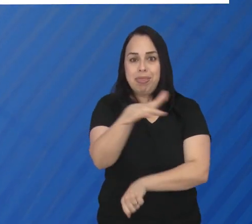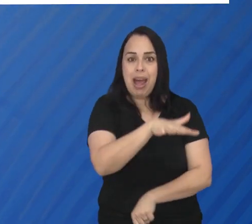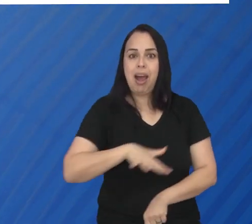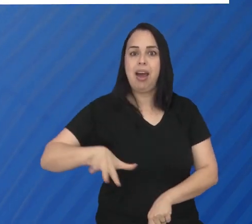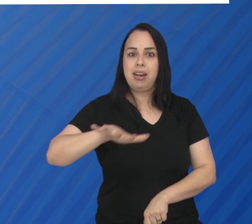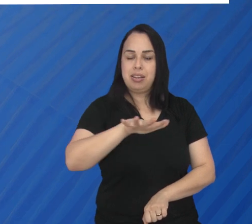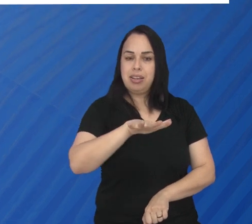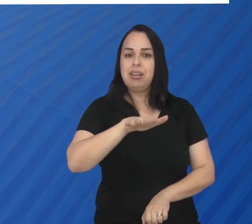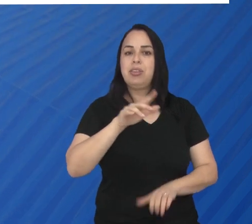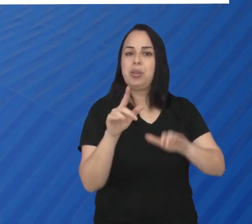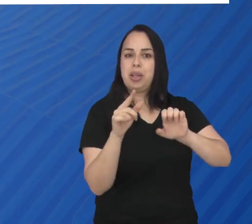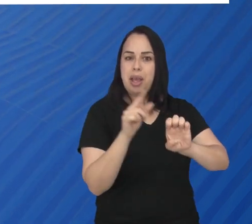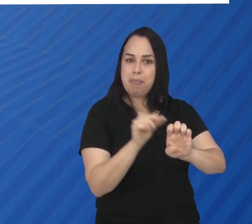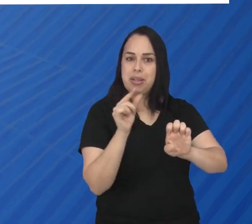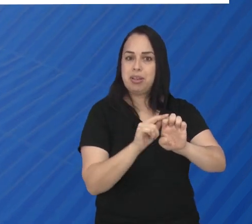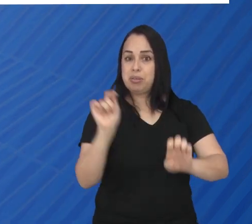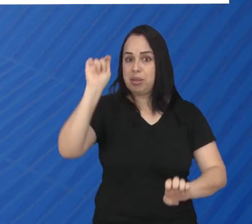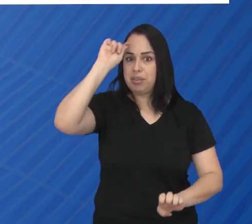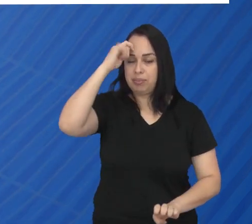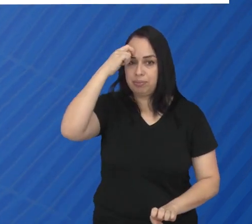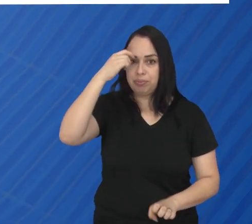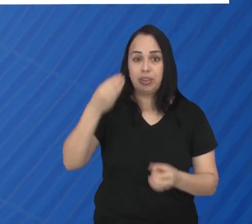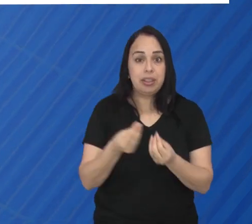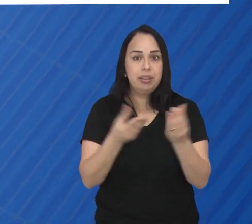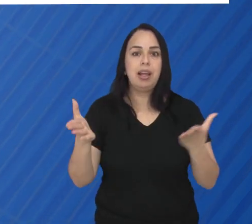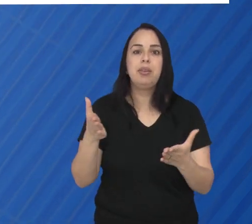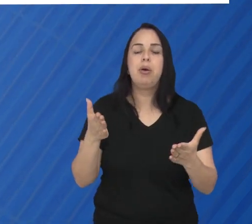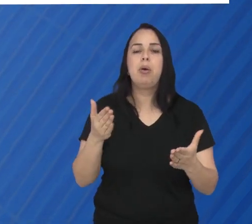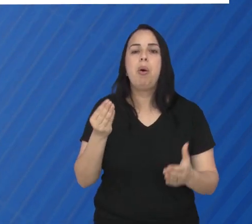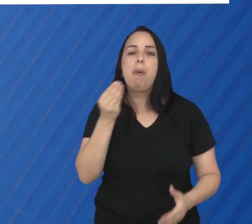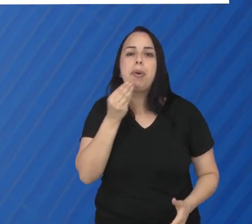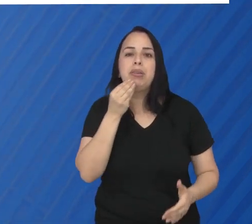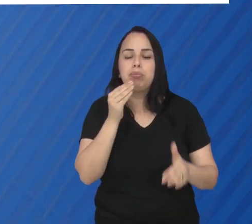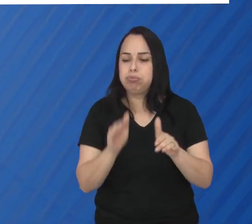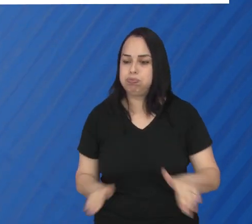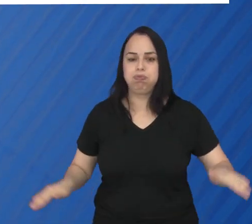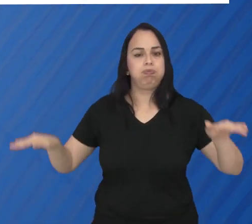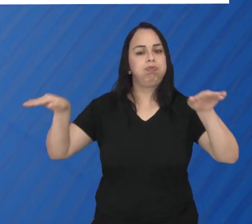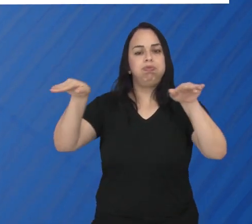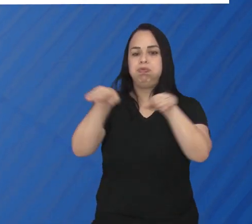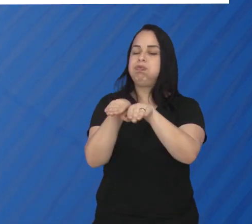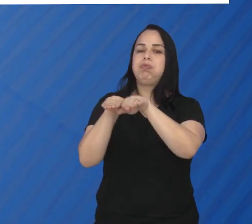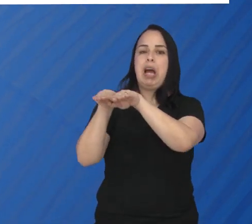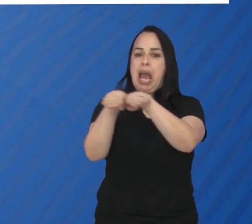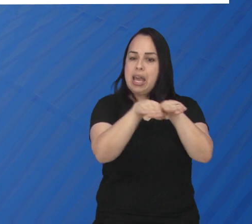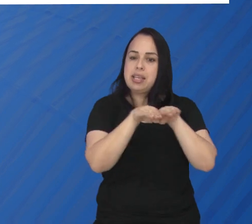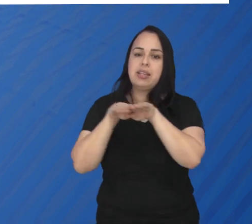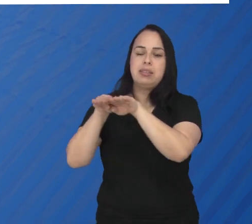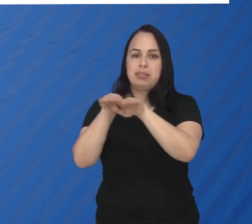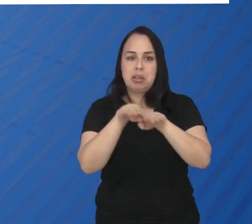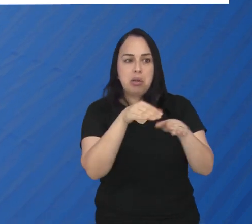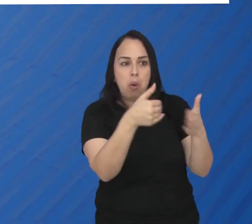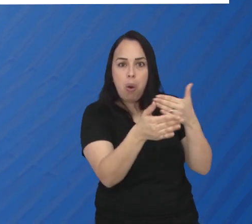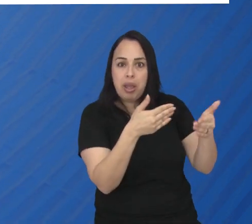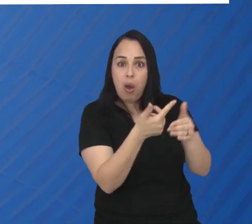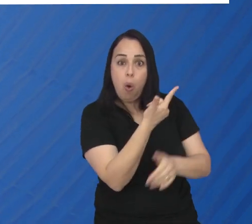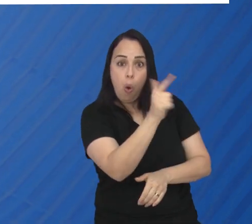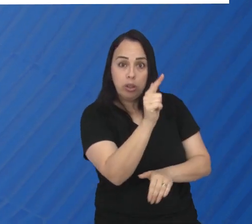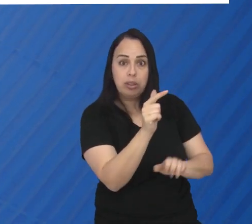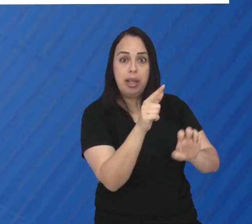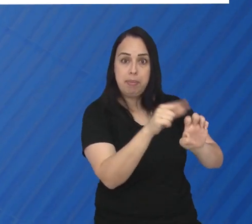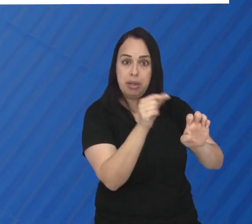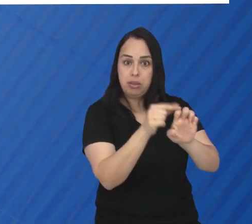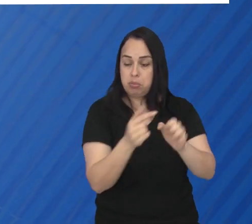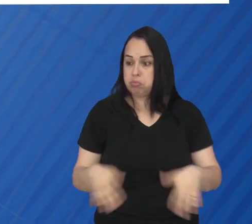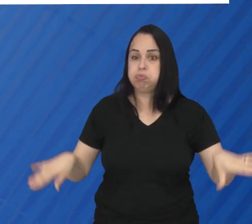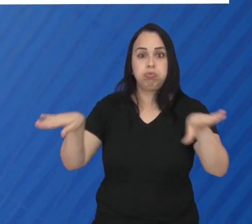para o afroempreendedor no livre mercado, dando as mesmas oportunidades e igualdade de condições em relação a qualquer